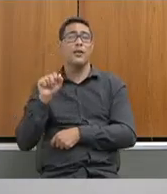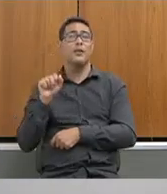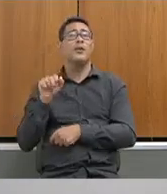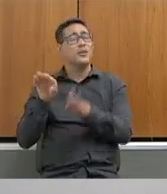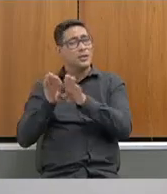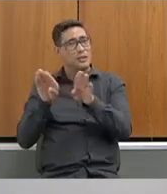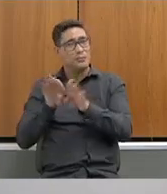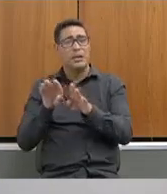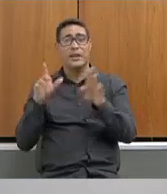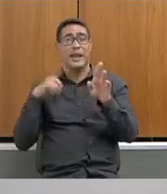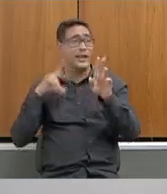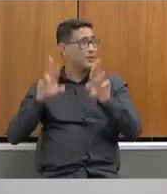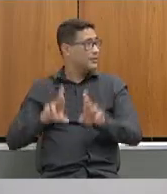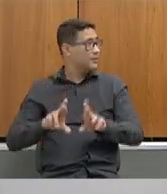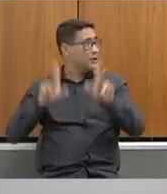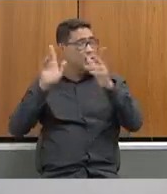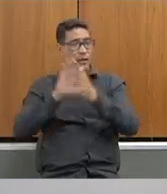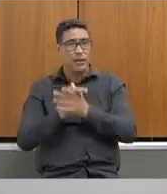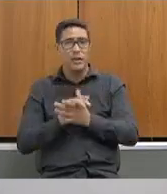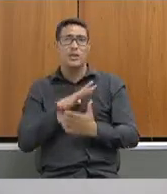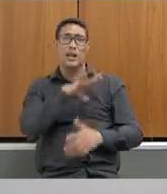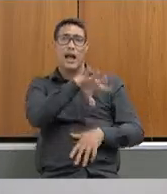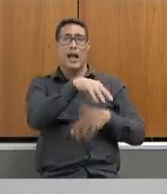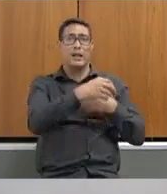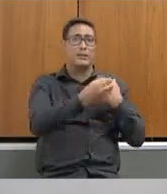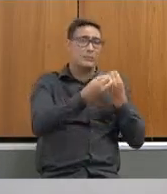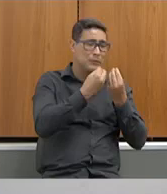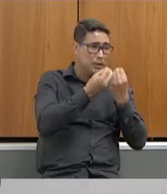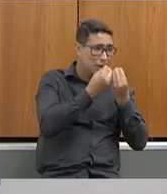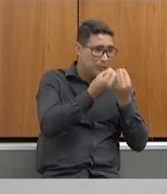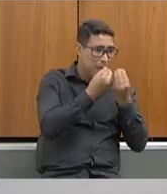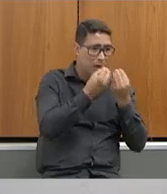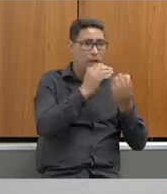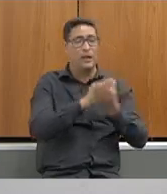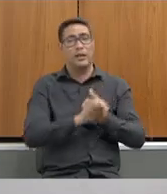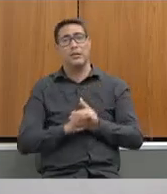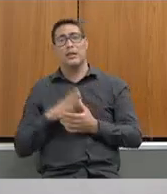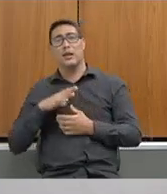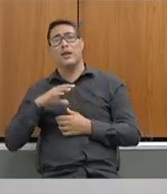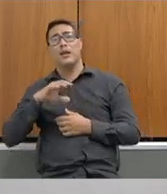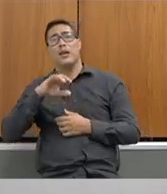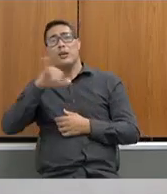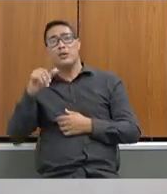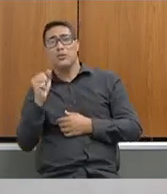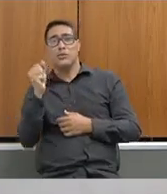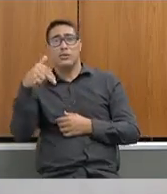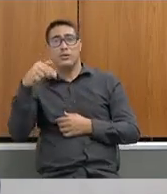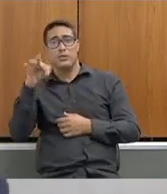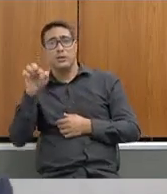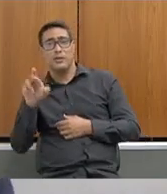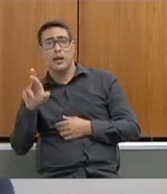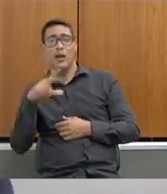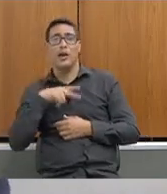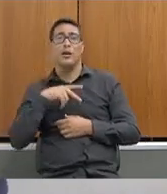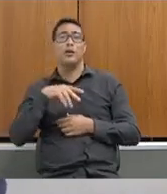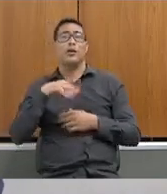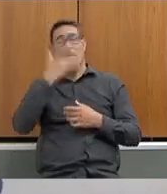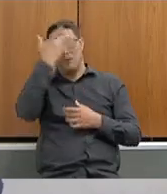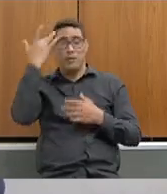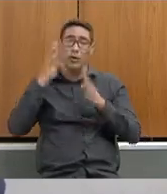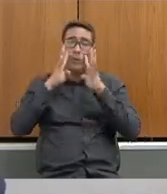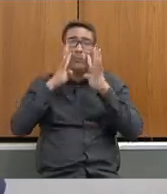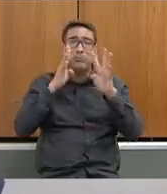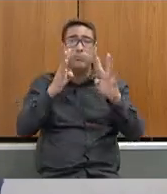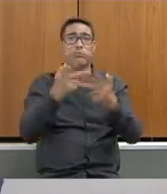faz a diferença, tomando merenda, participando de jantar, ouvindo pessoas. E Vossa Excelência nos